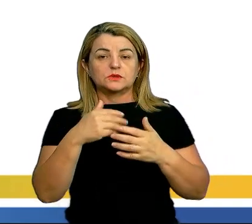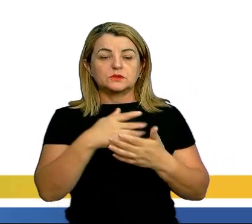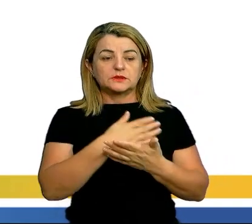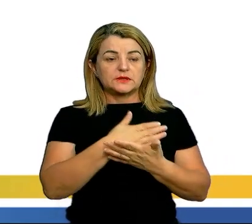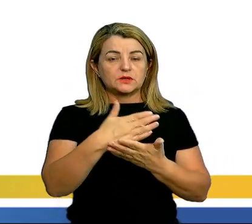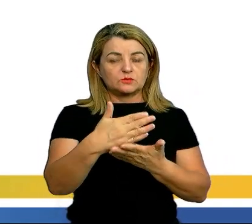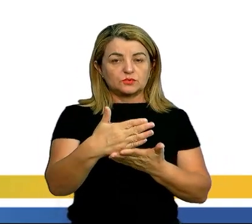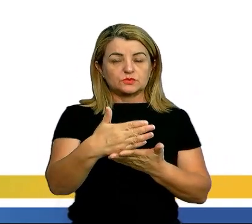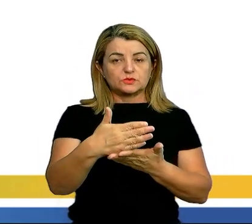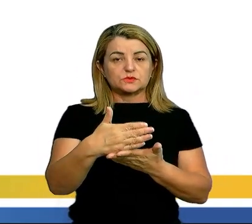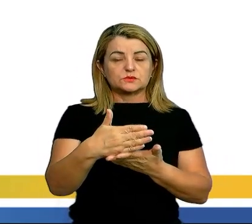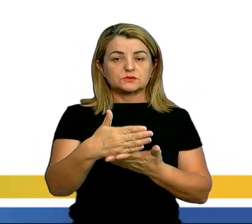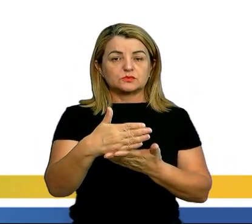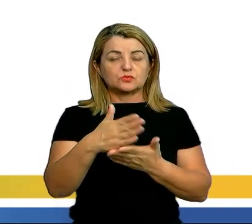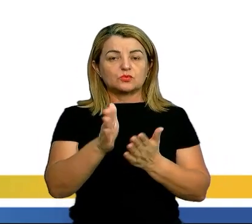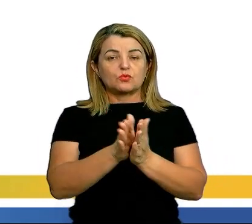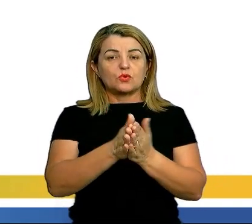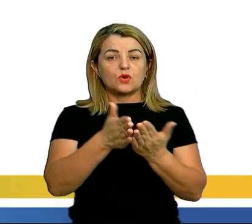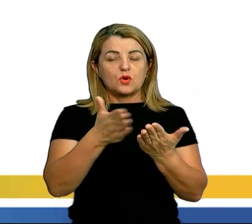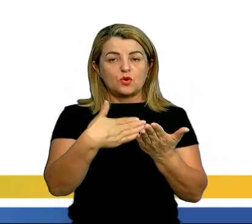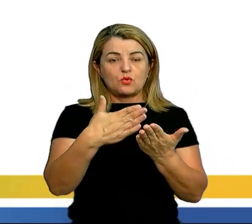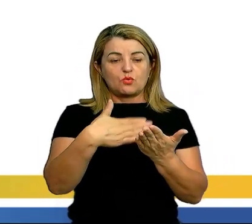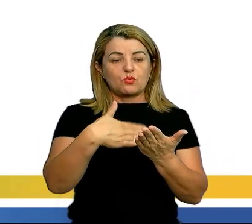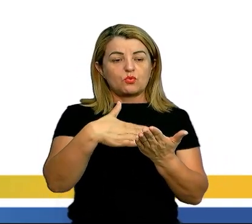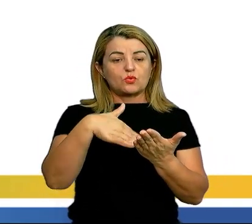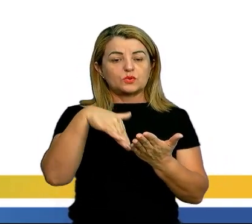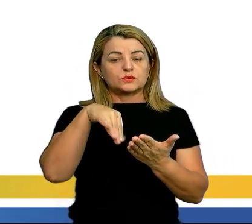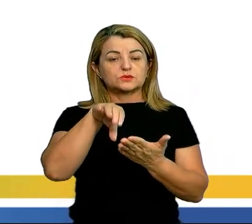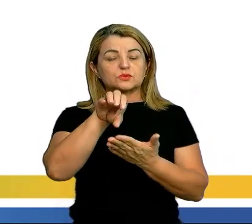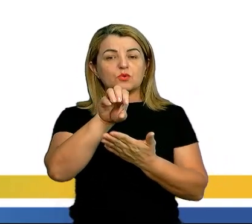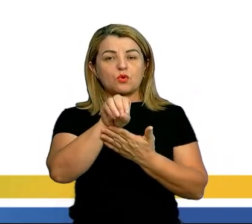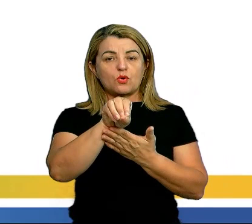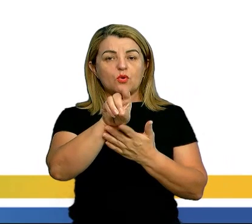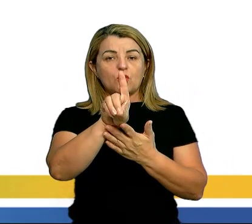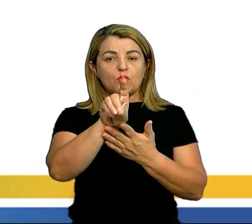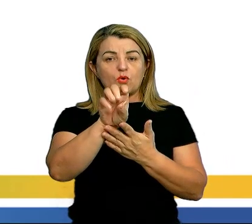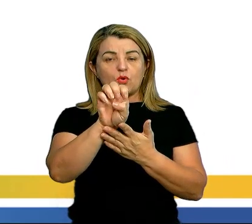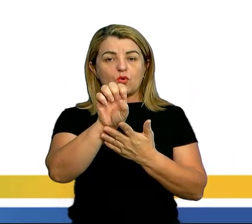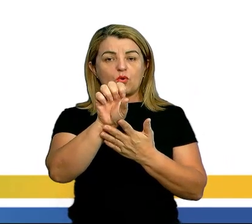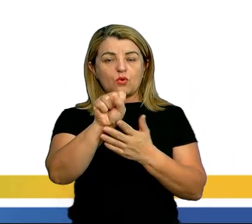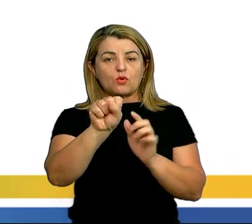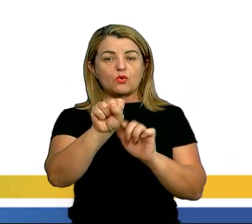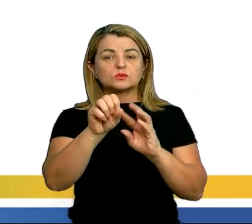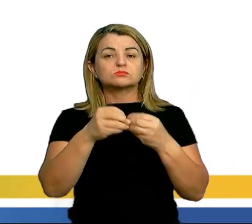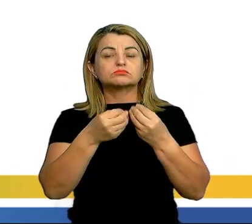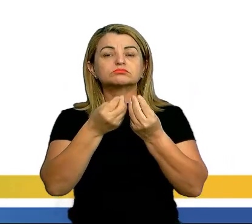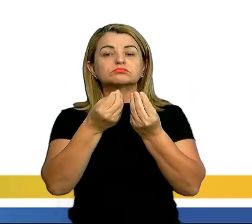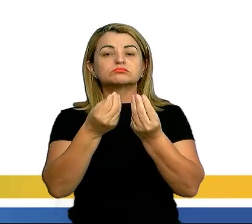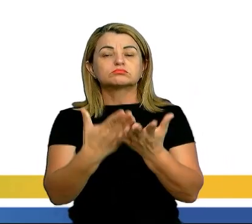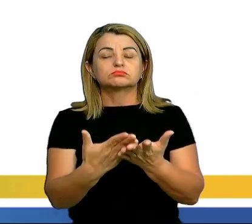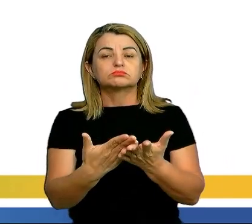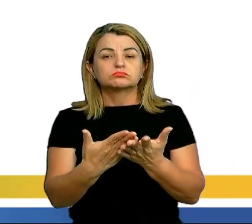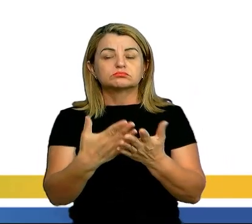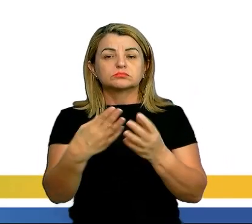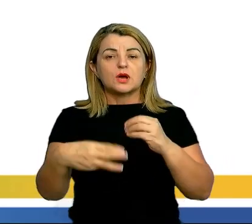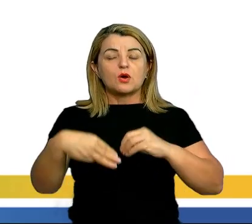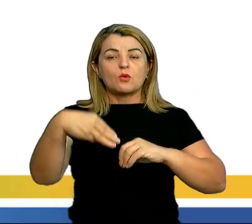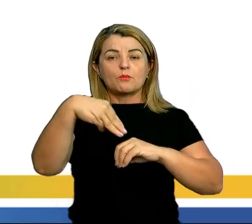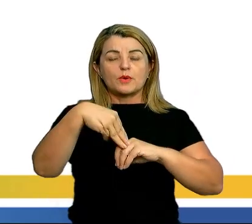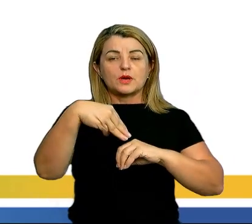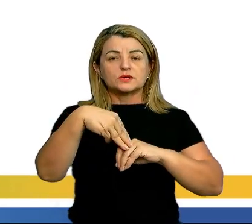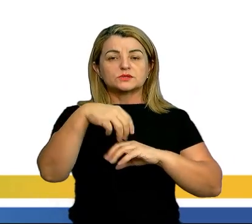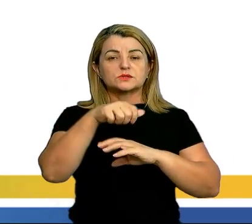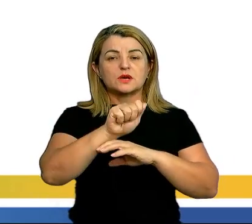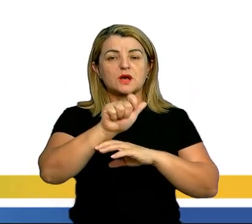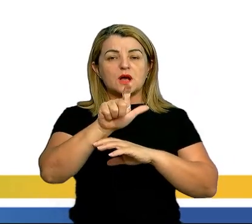Reis, o seu livro, Odes, o poeta dedica a obra ao meu mestre Alberto Caeiro. Ricardo